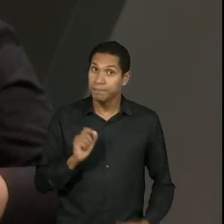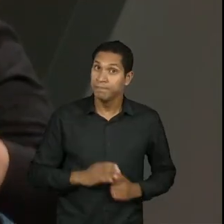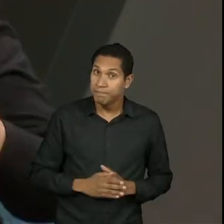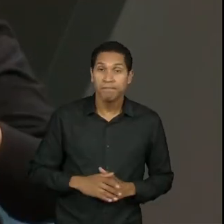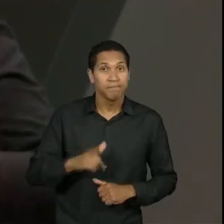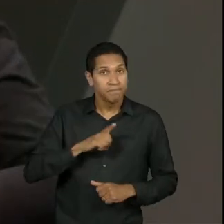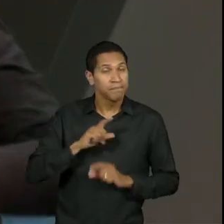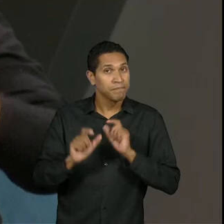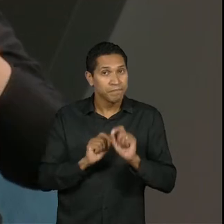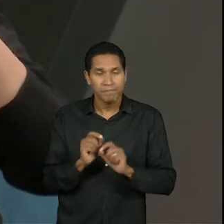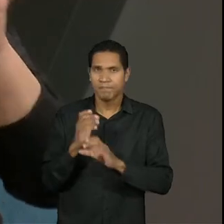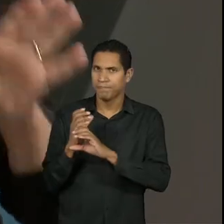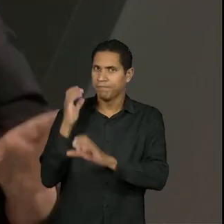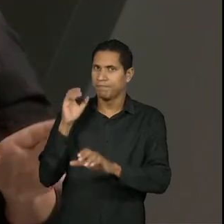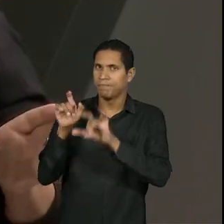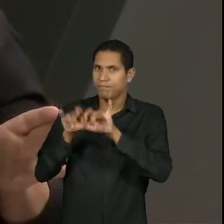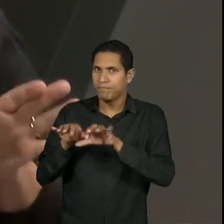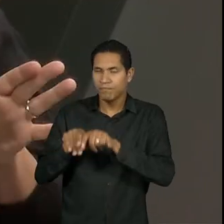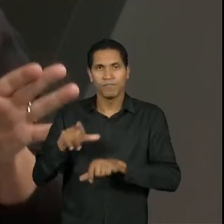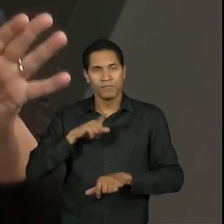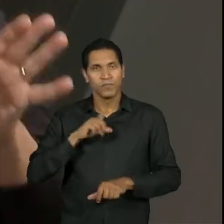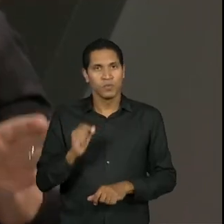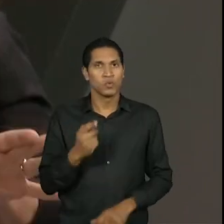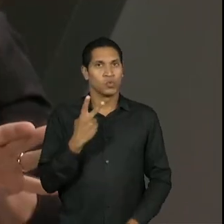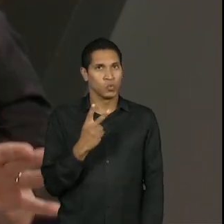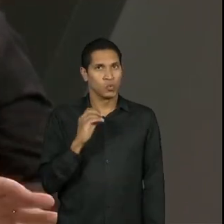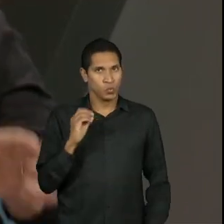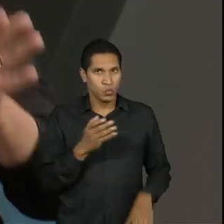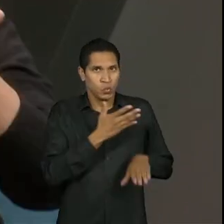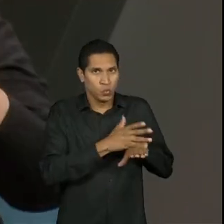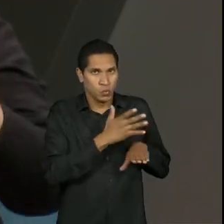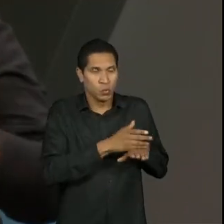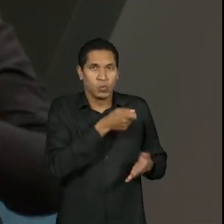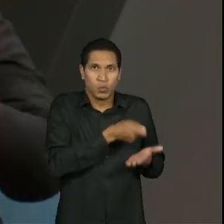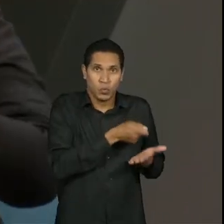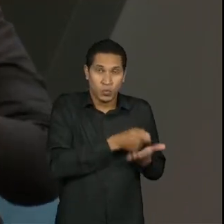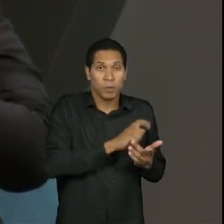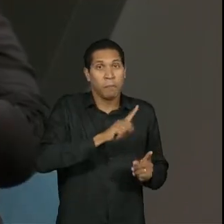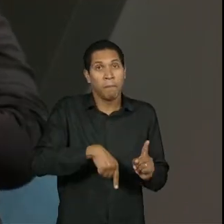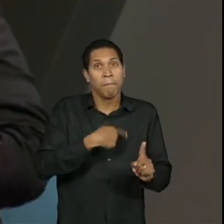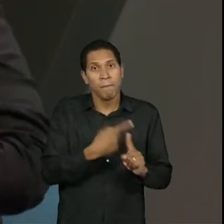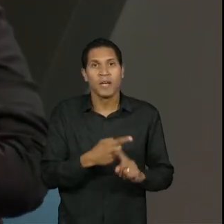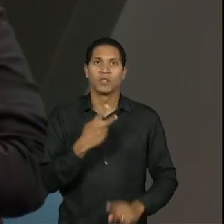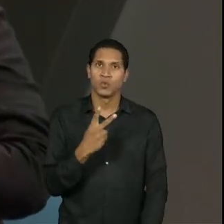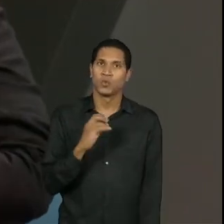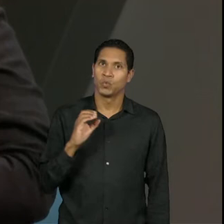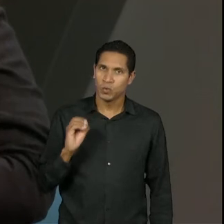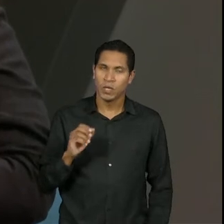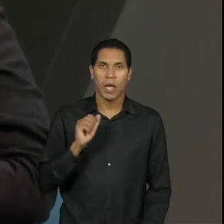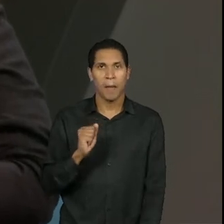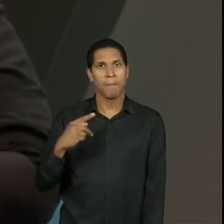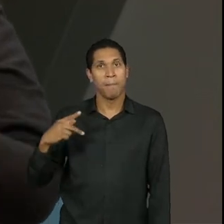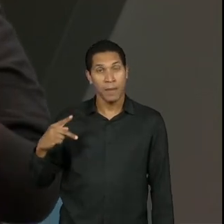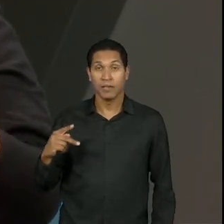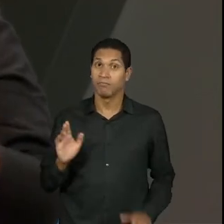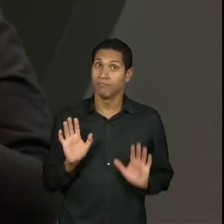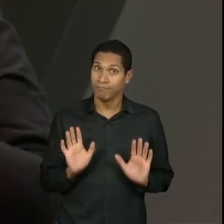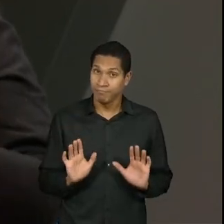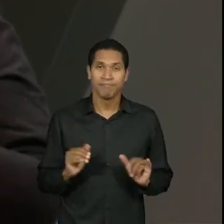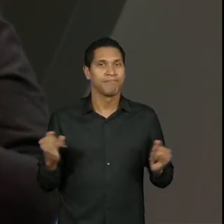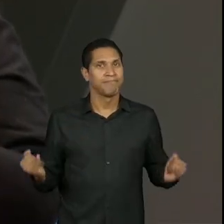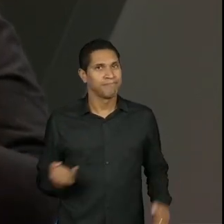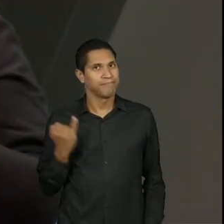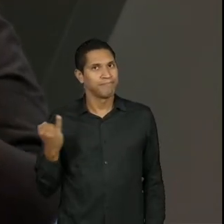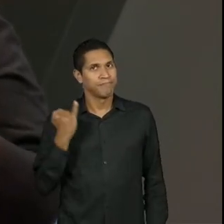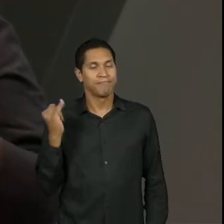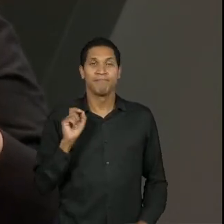computação, ele tem 200 horas de estágio obrigatório e ele tem mais 200 horas de APPs. É importante a